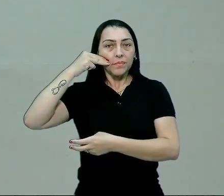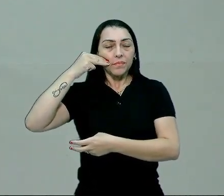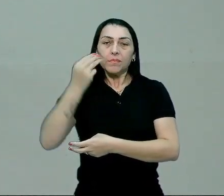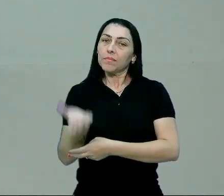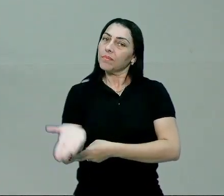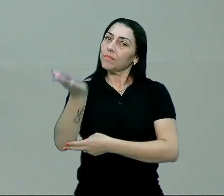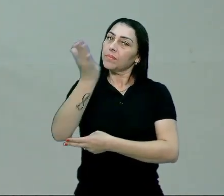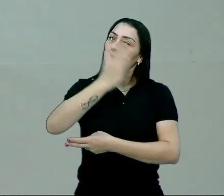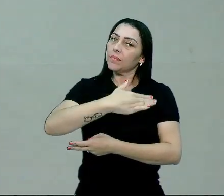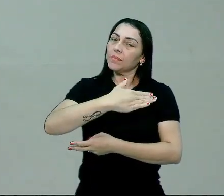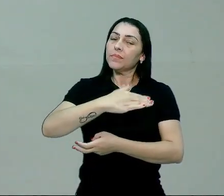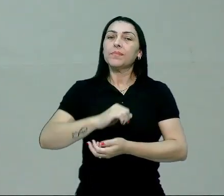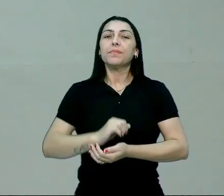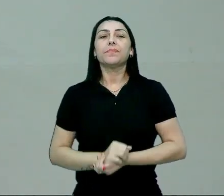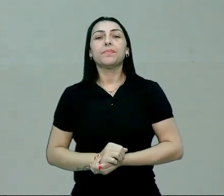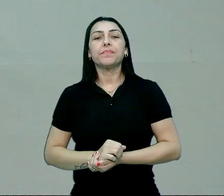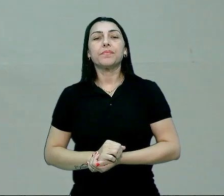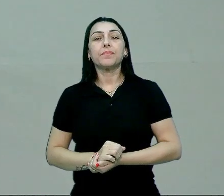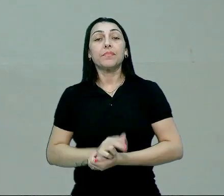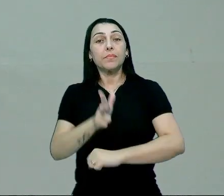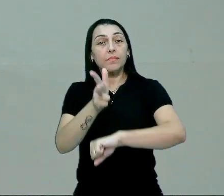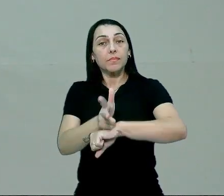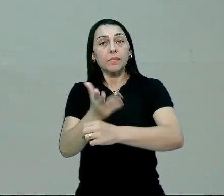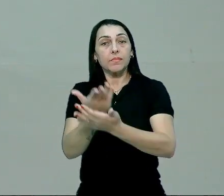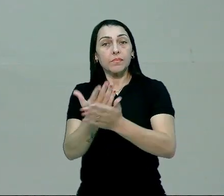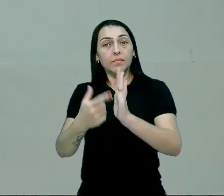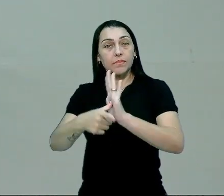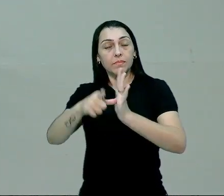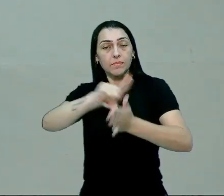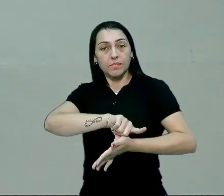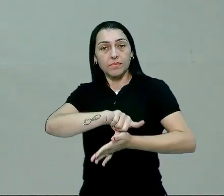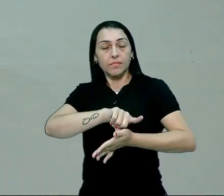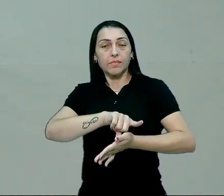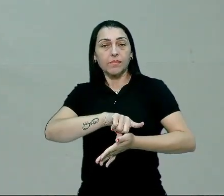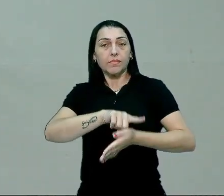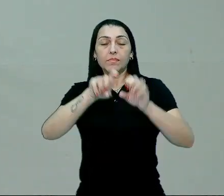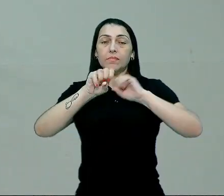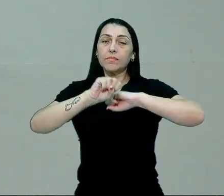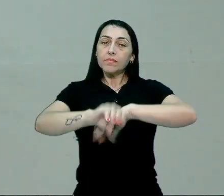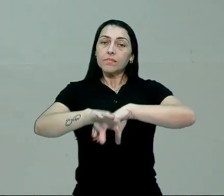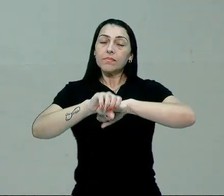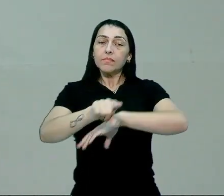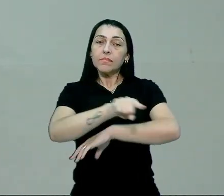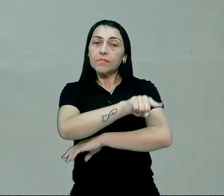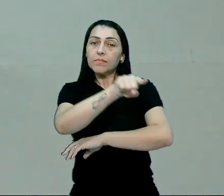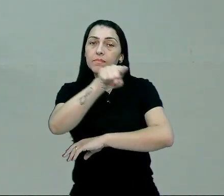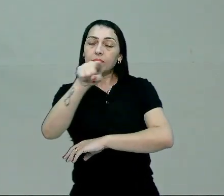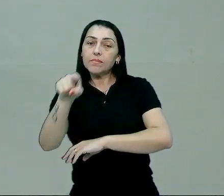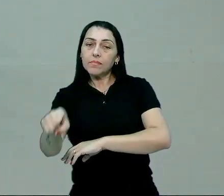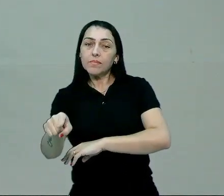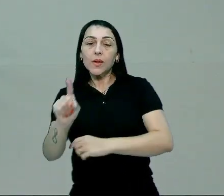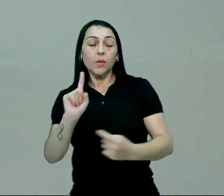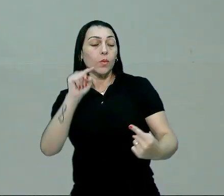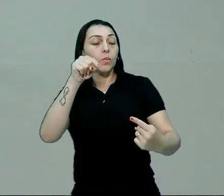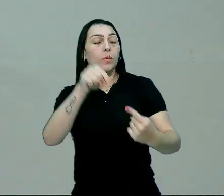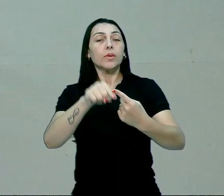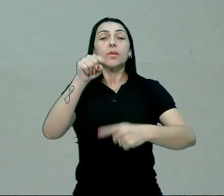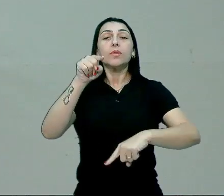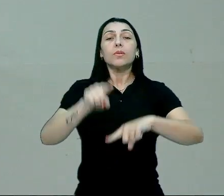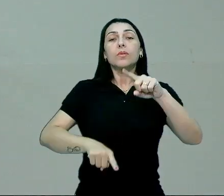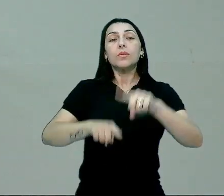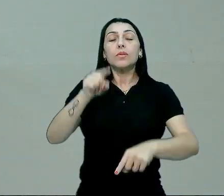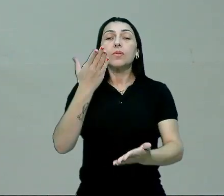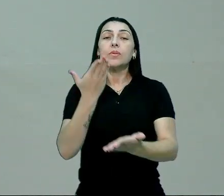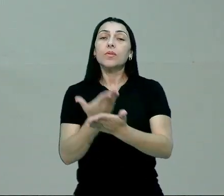Então, vamos lá? Numa videoaula anterior, eu tratei a todos vocês do objeto de